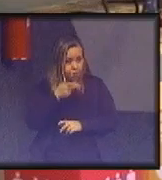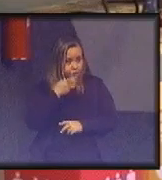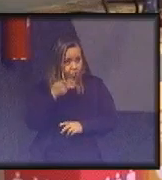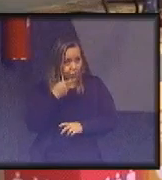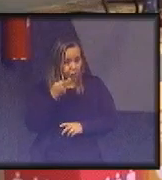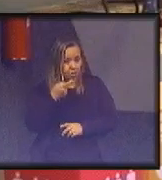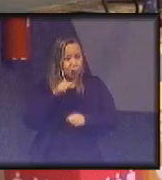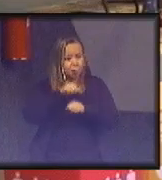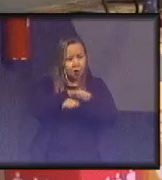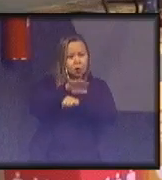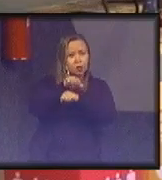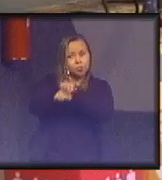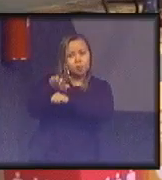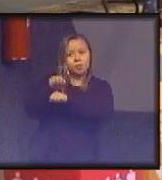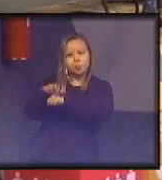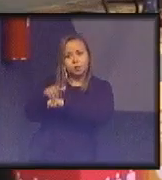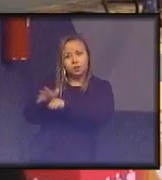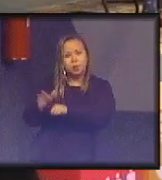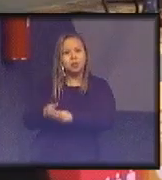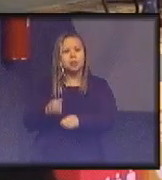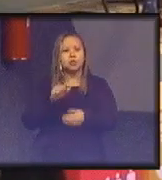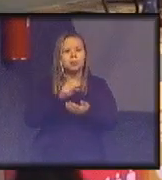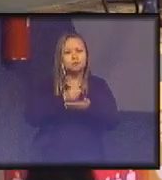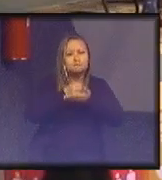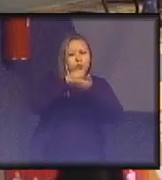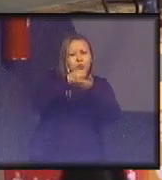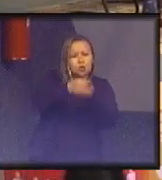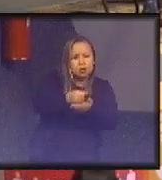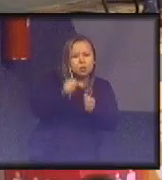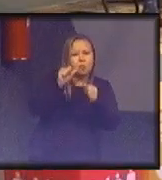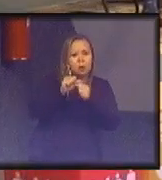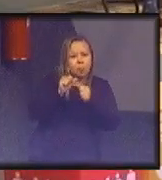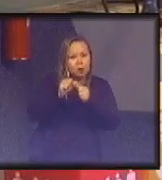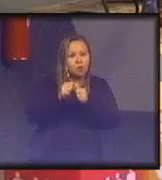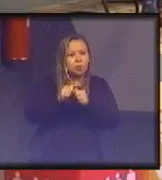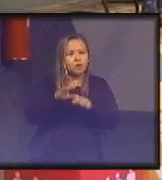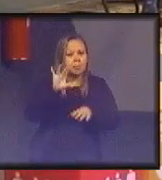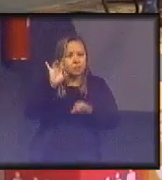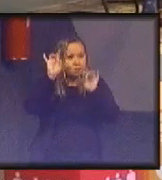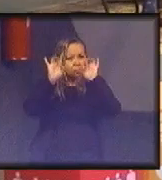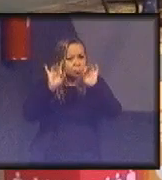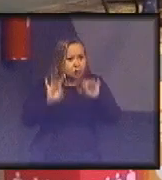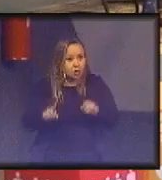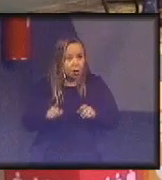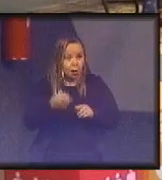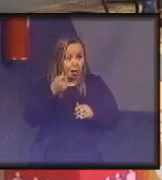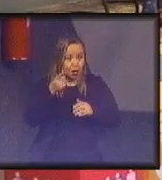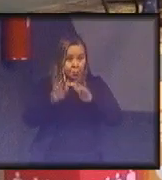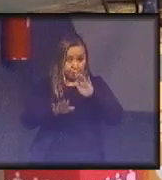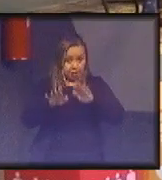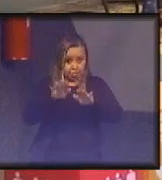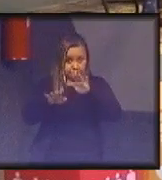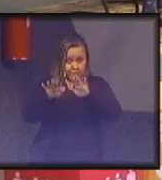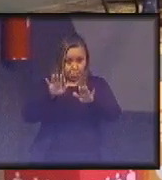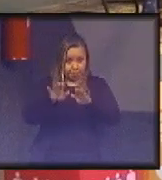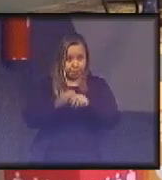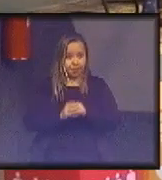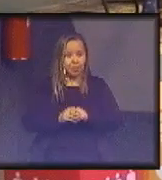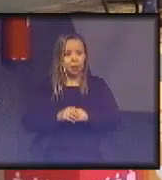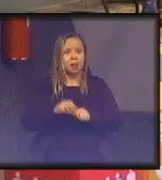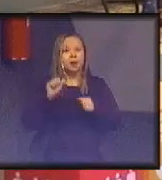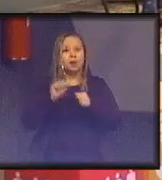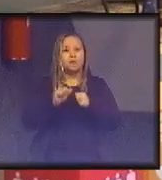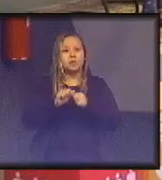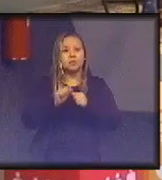compartilhamento, da colaboração e de fazer sob medida. É um primeiro passo... Sob demanda. Sob demanda, desculpa. É ser